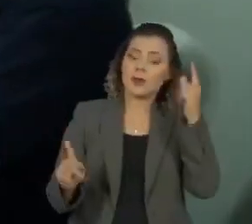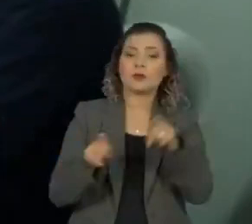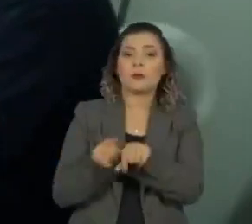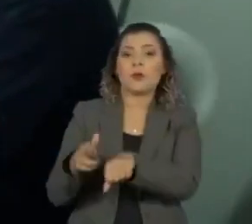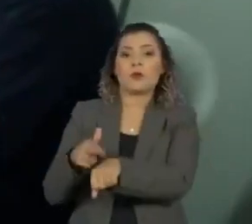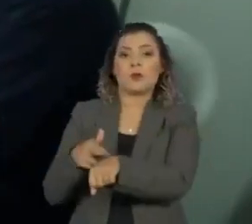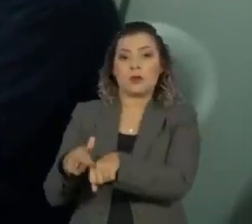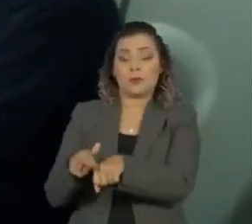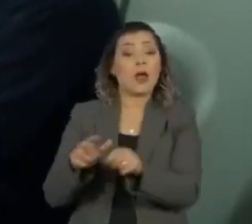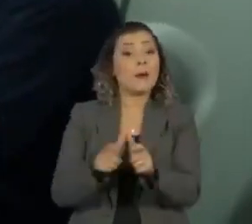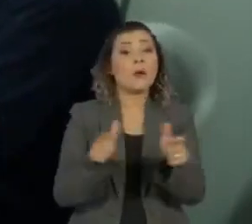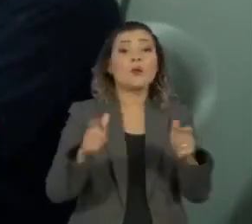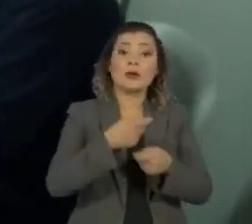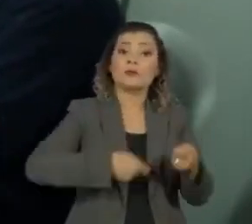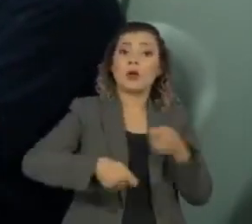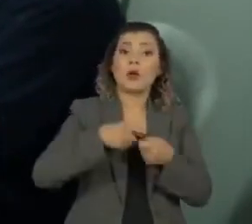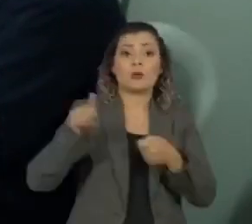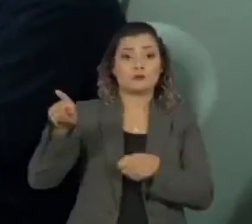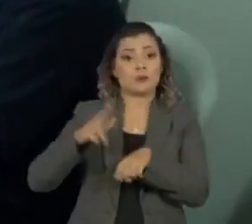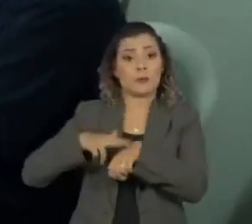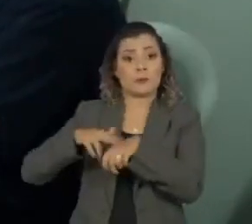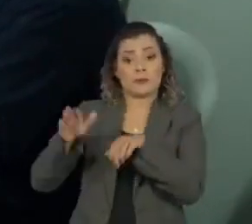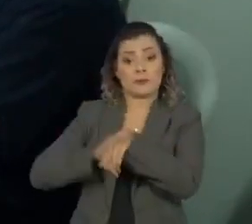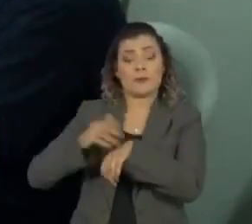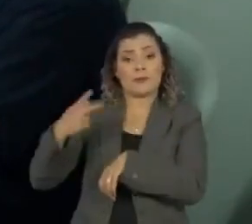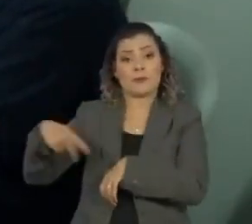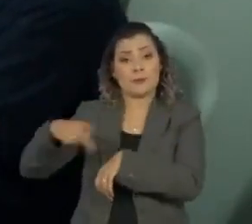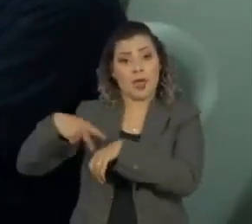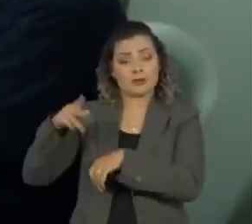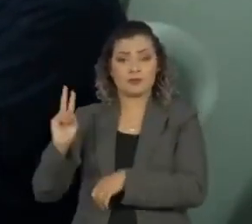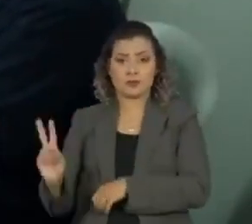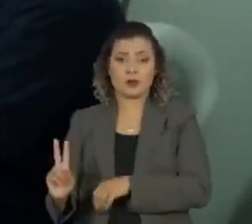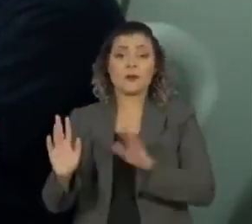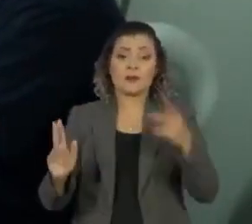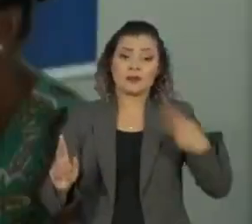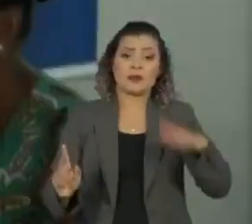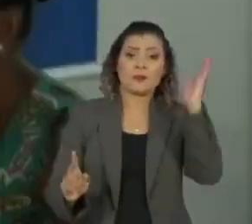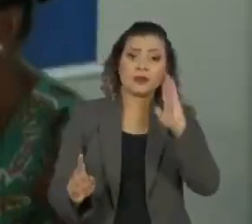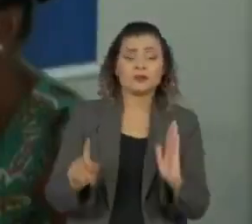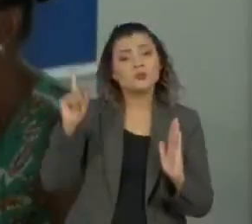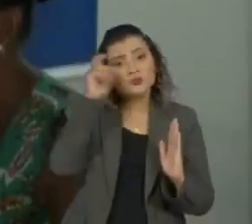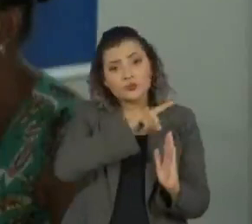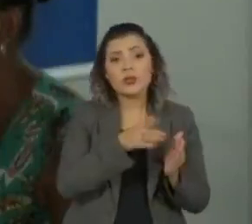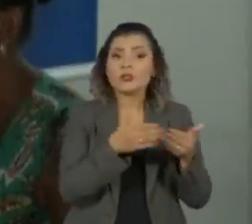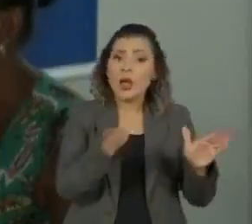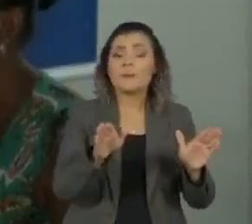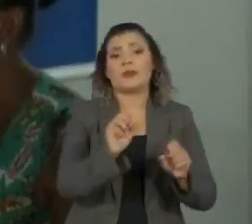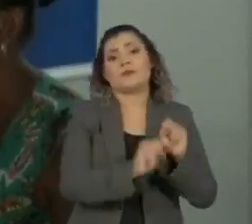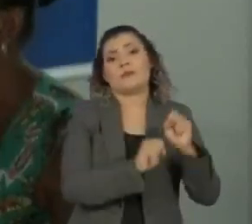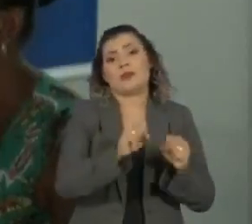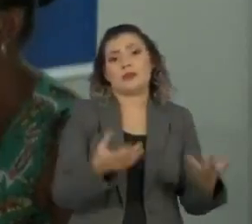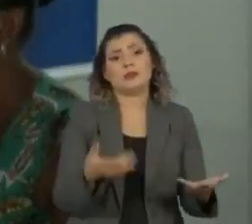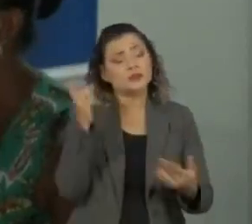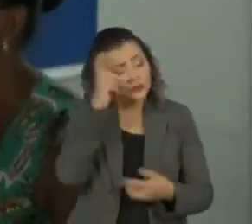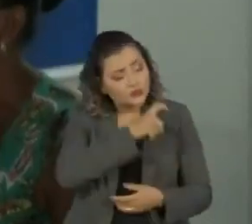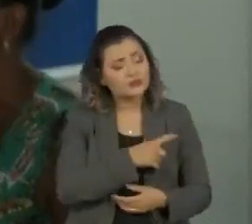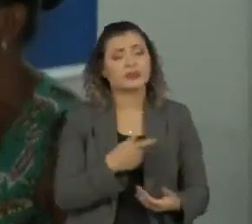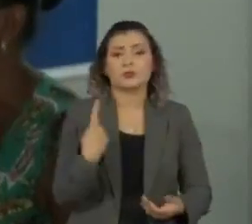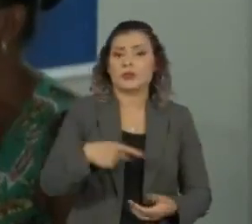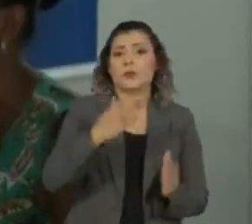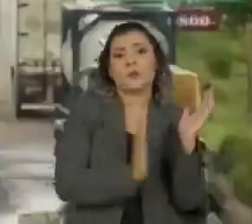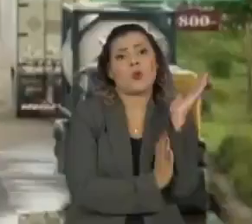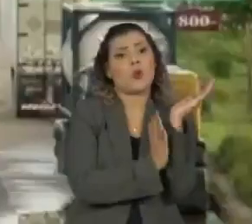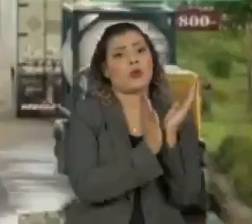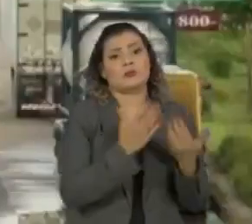A maioria já tinha negócios na Venezuela, mas no Brasil apontaram dificuldades para abrir e manter uma empresa e